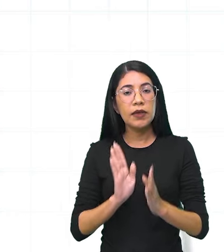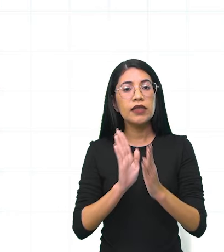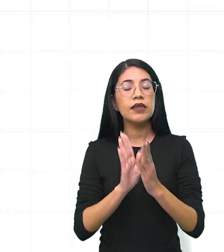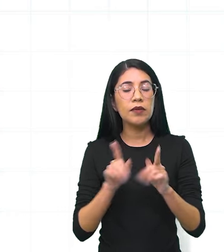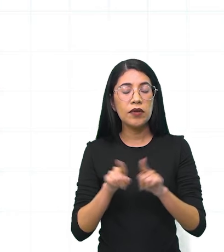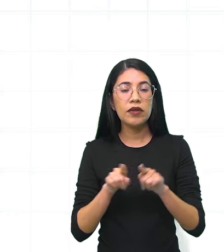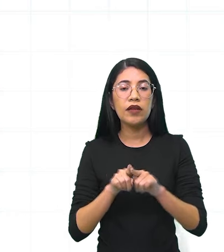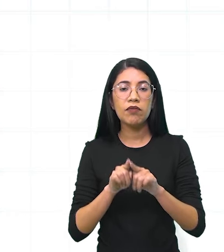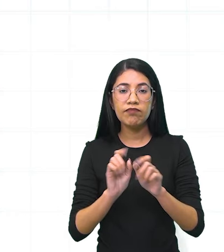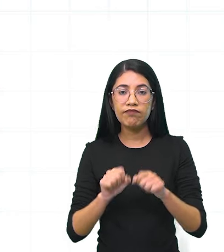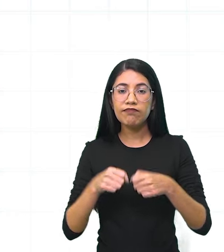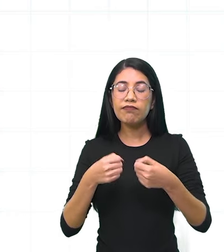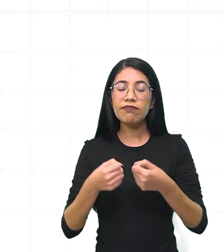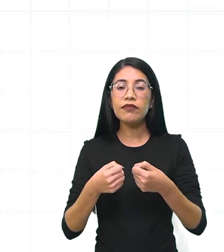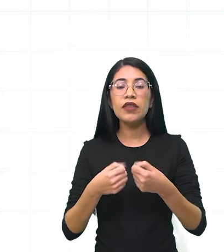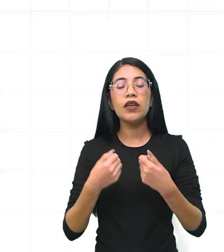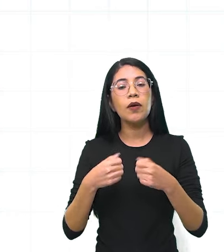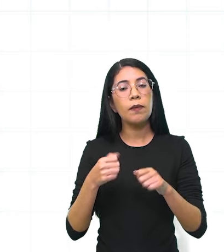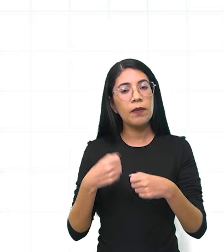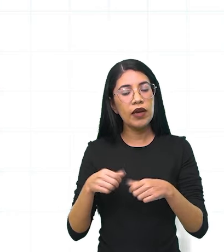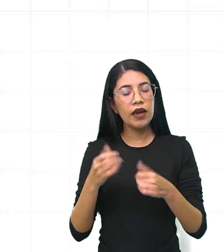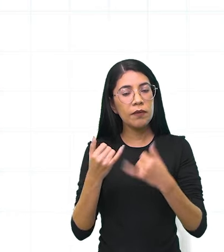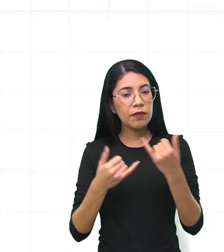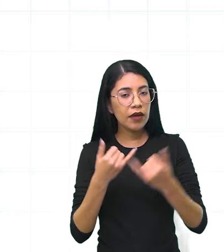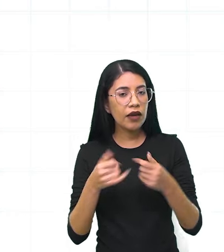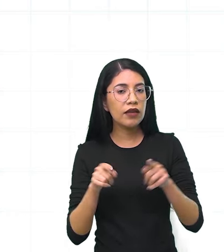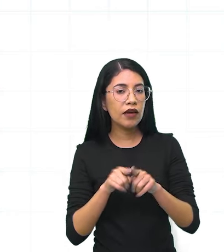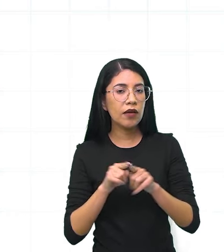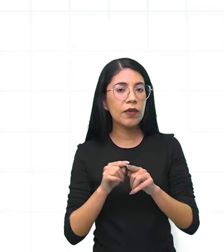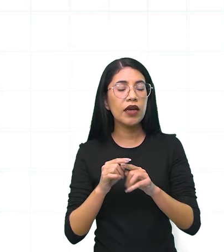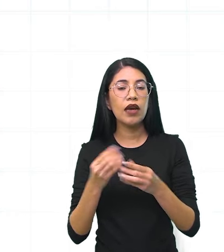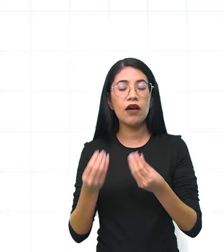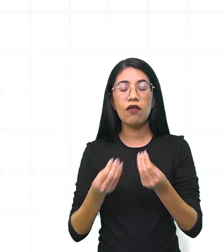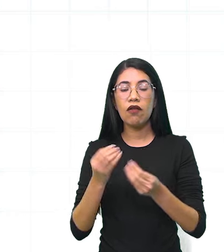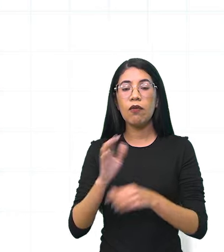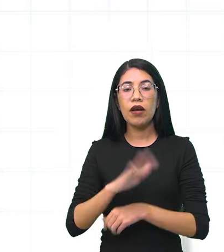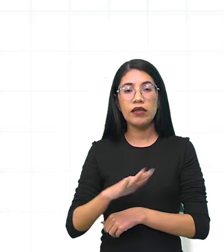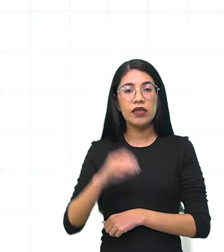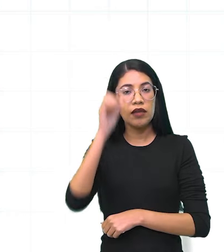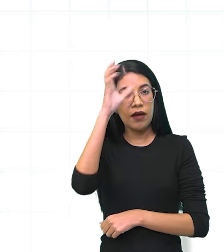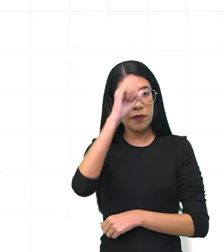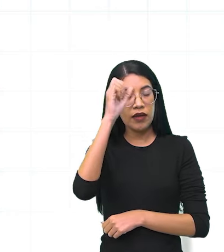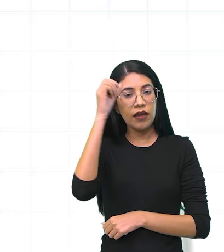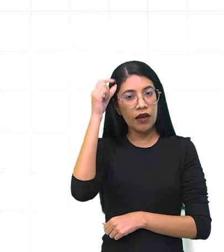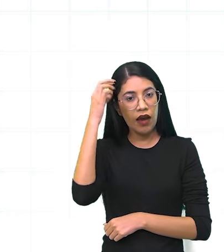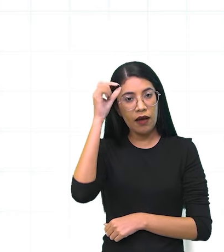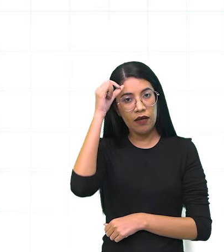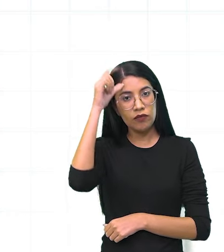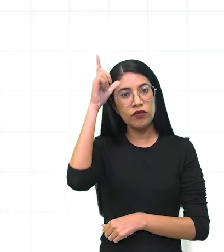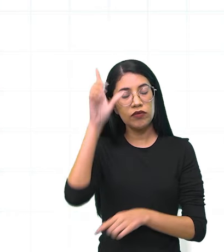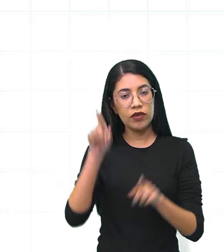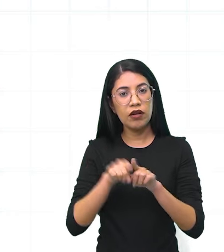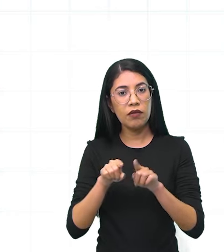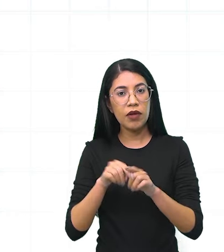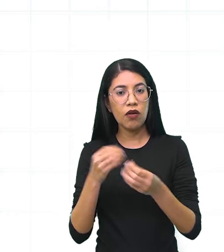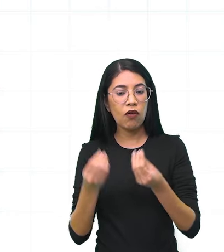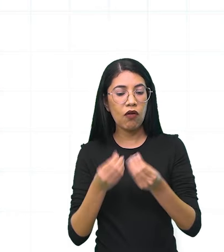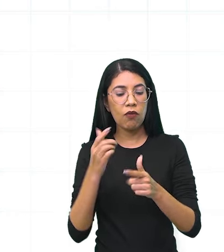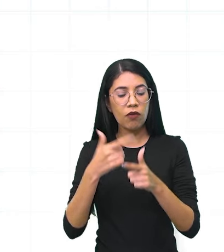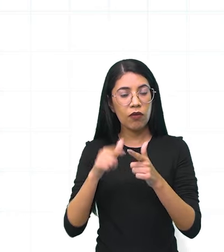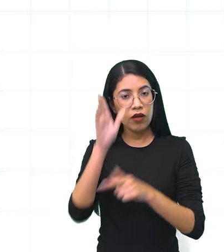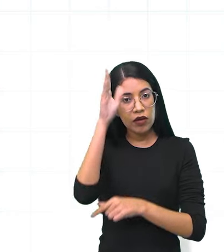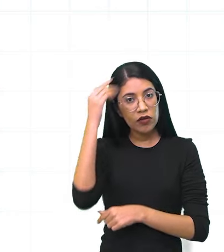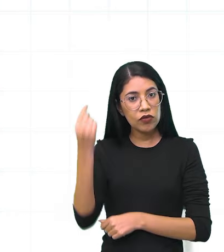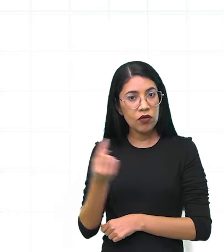Então brincar vai ajudar sim você a pensar em resolver os seus problemas. E sozinhos, porque é